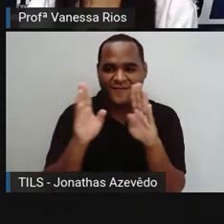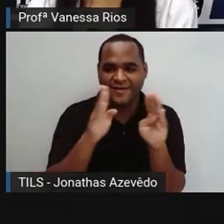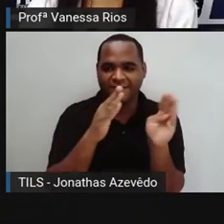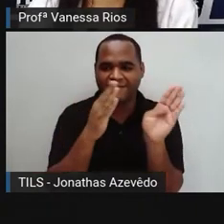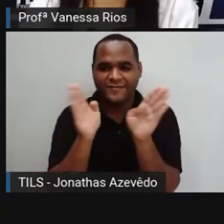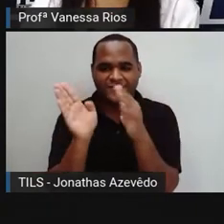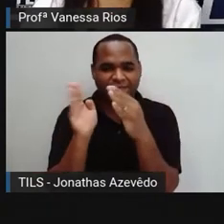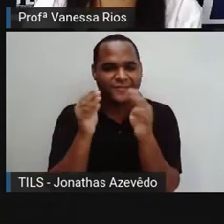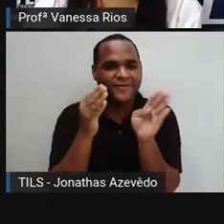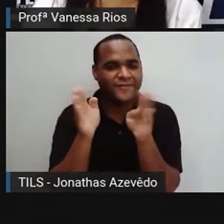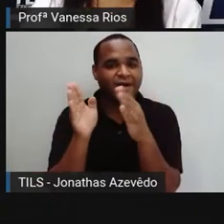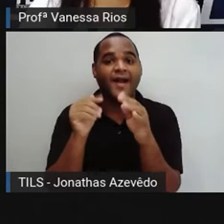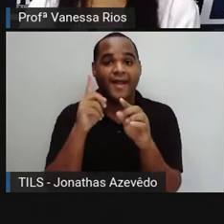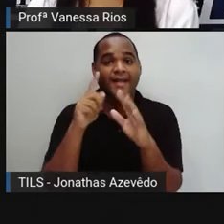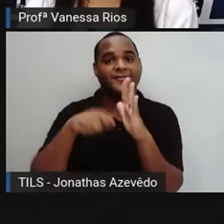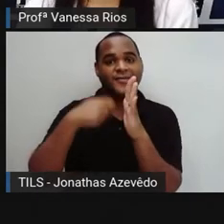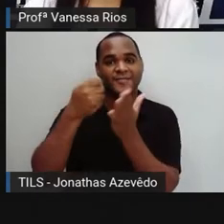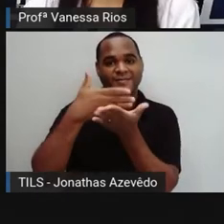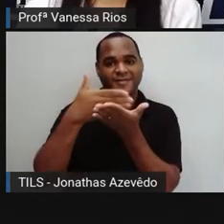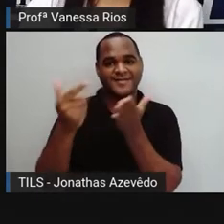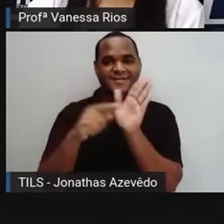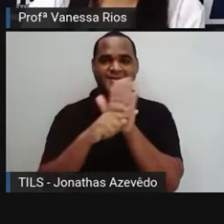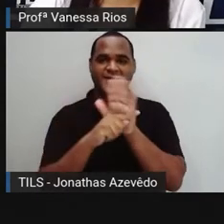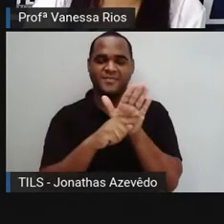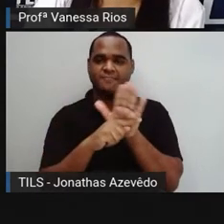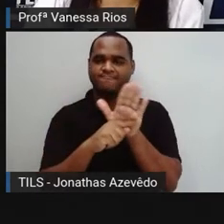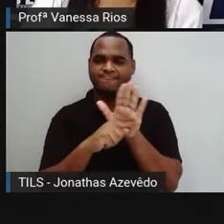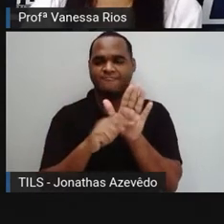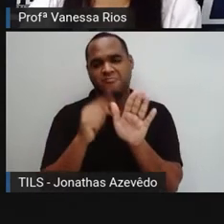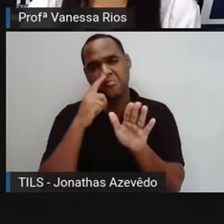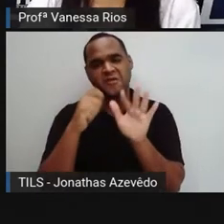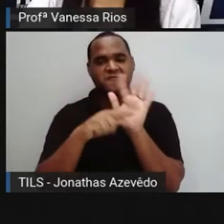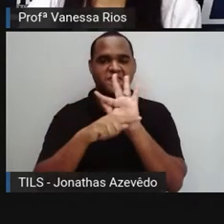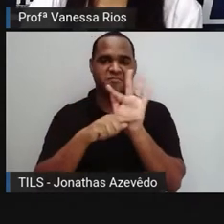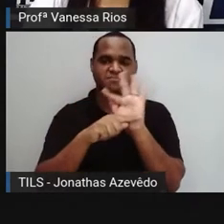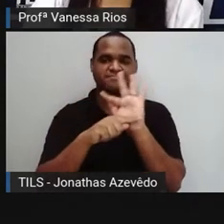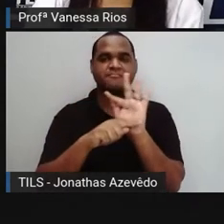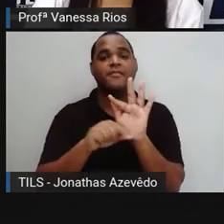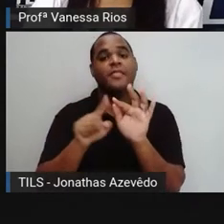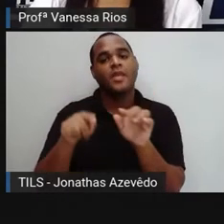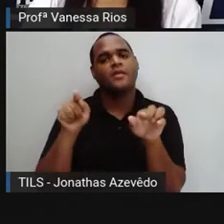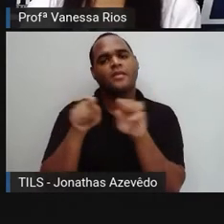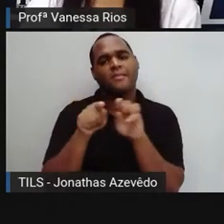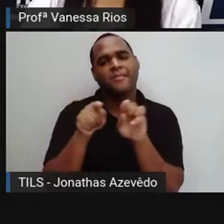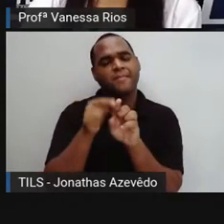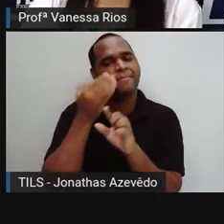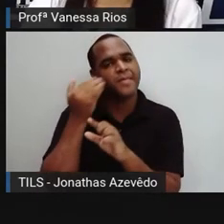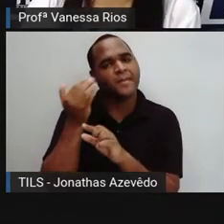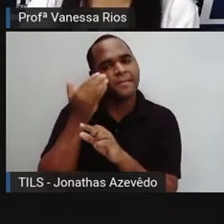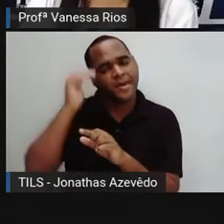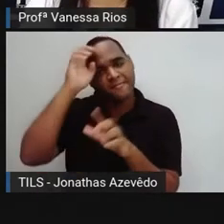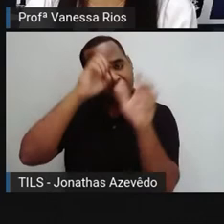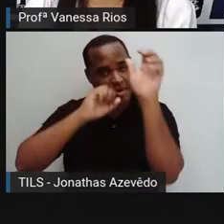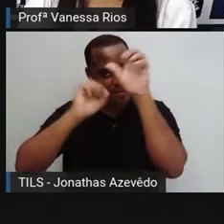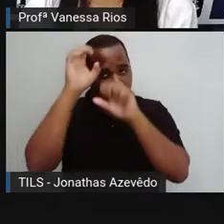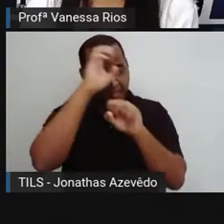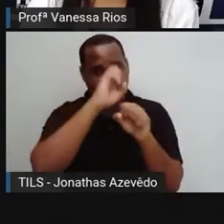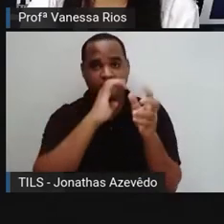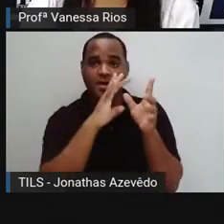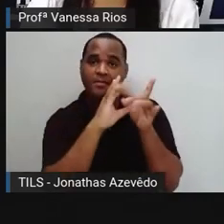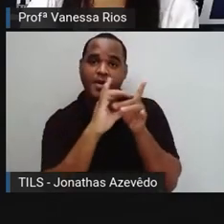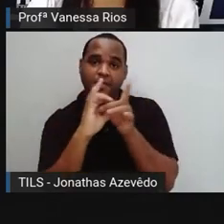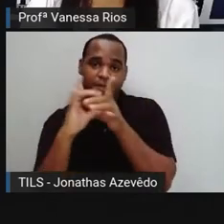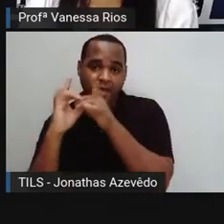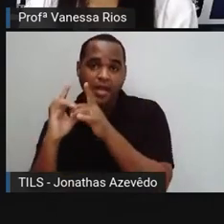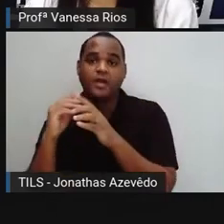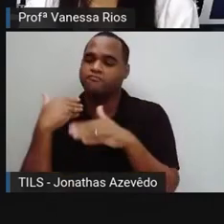ao cinema. Então, a descoberta da fotografia, o aprimoramento dos conhecimentos relacionados